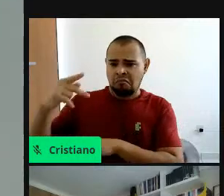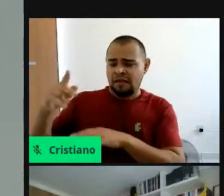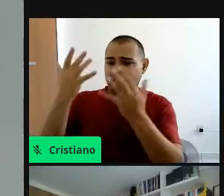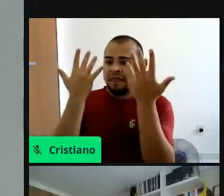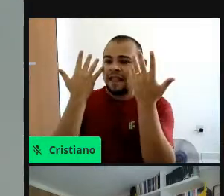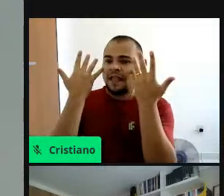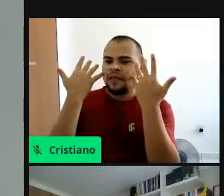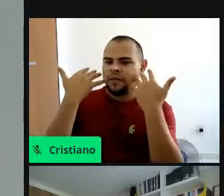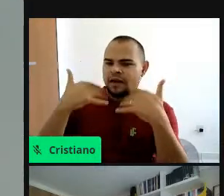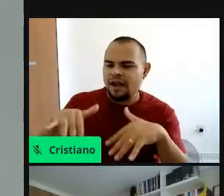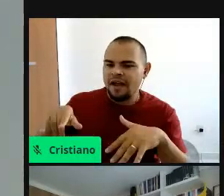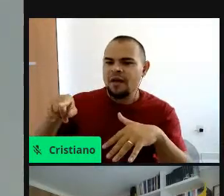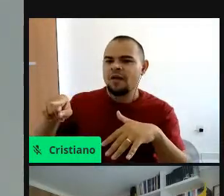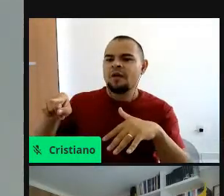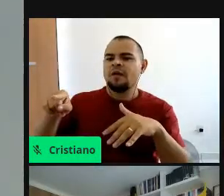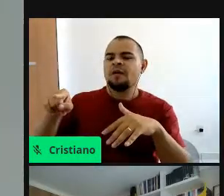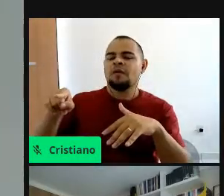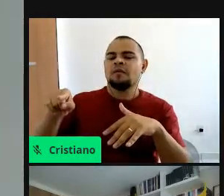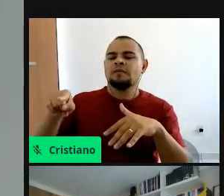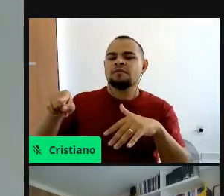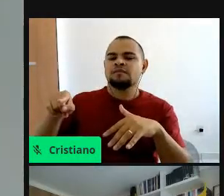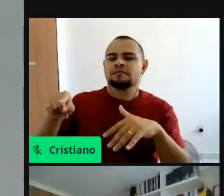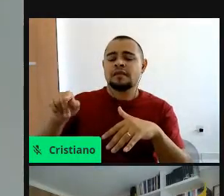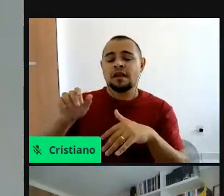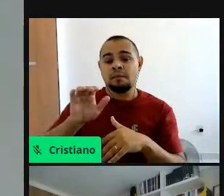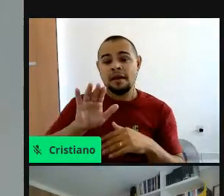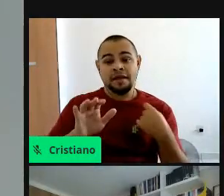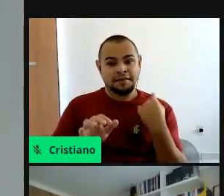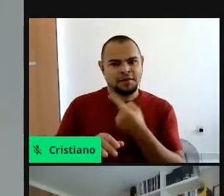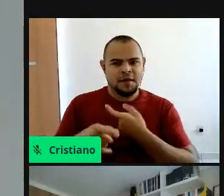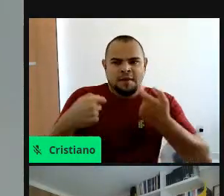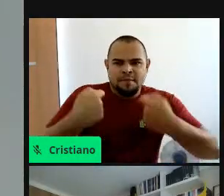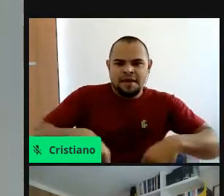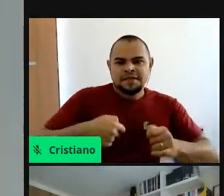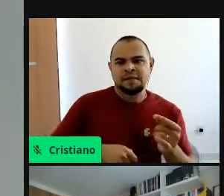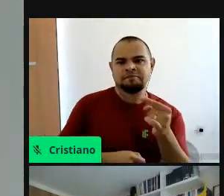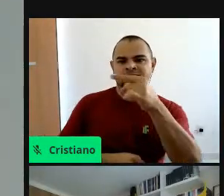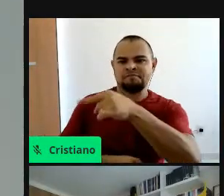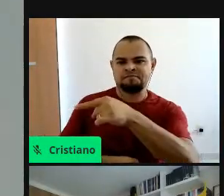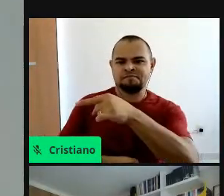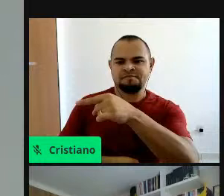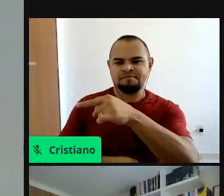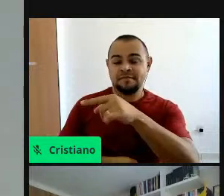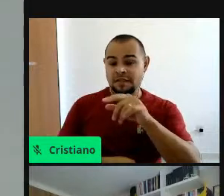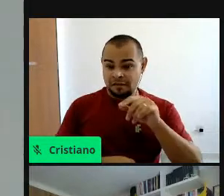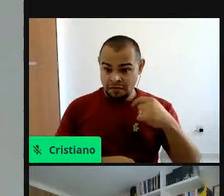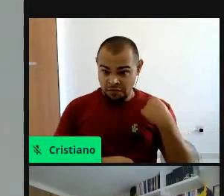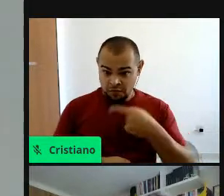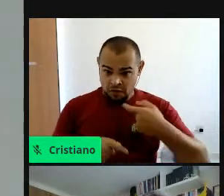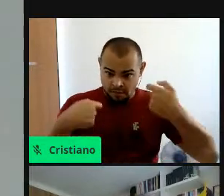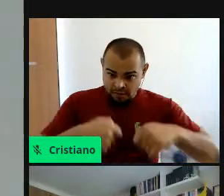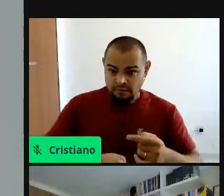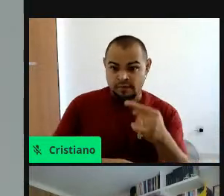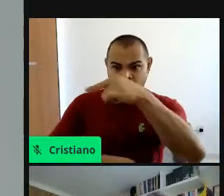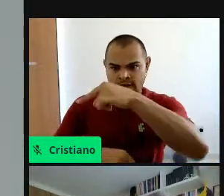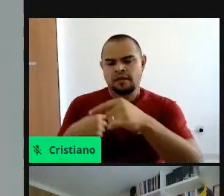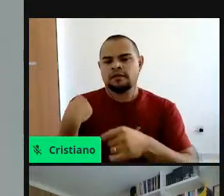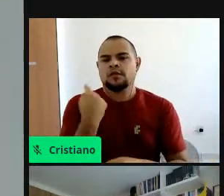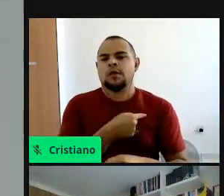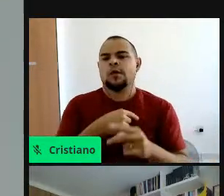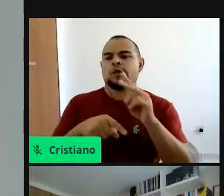né, em termos de degradação, não é, porém, nós é que precisamos dela, então, se a gente precisa dela, a gente deve cuidar, né,